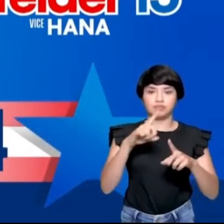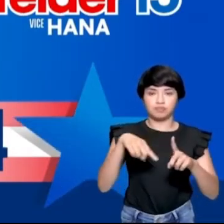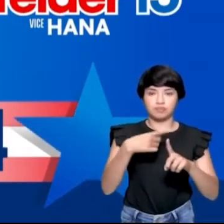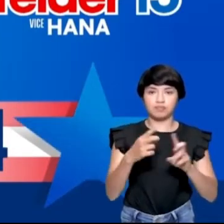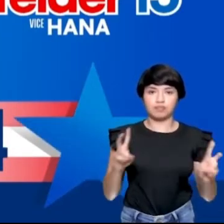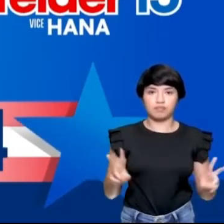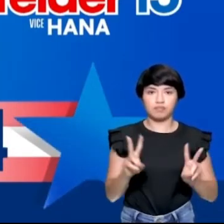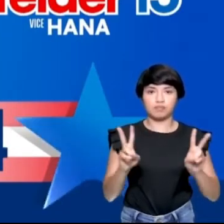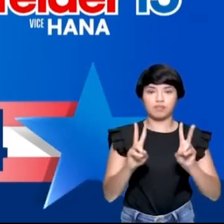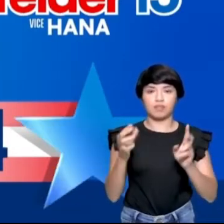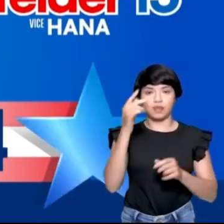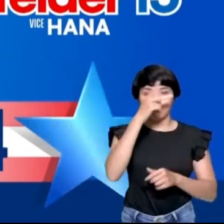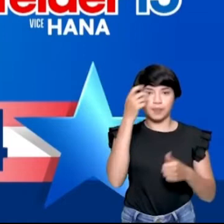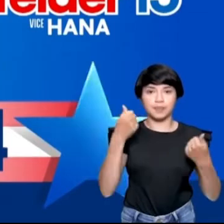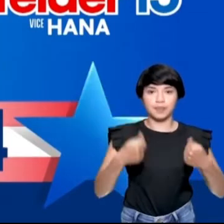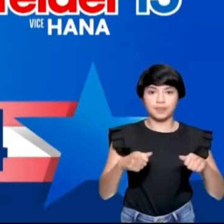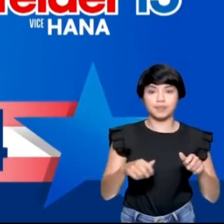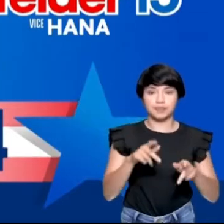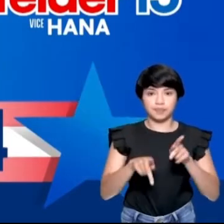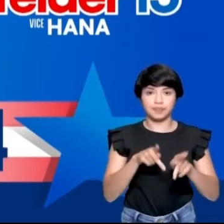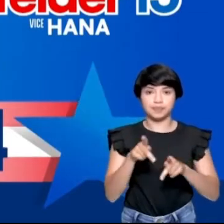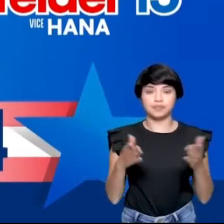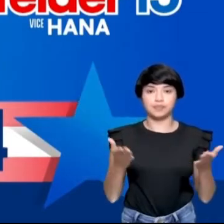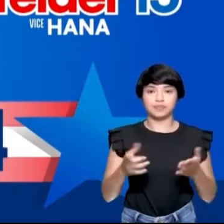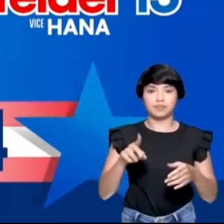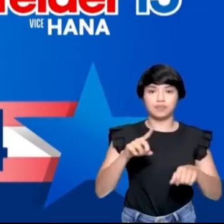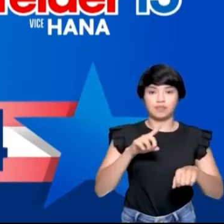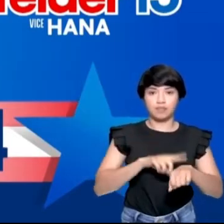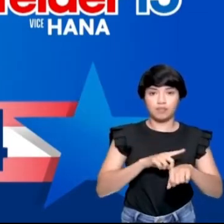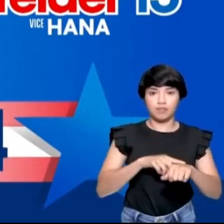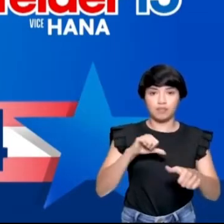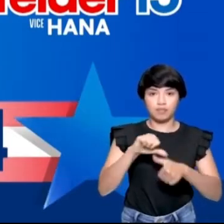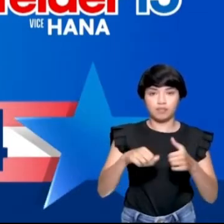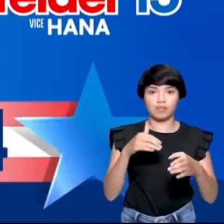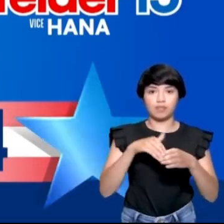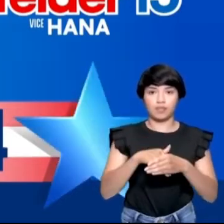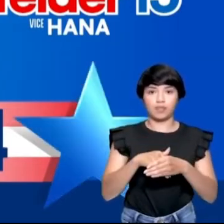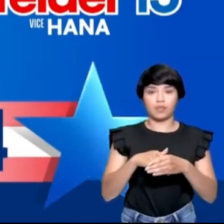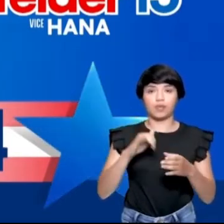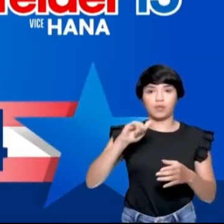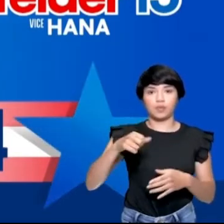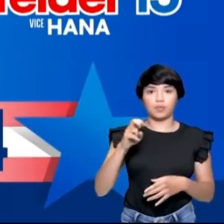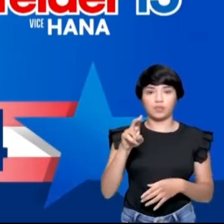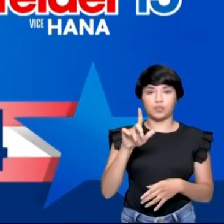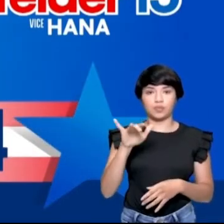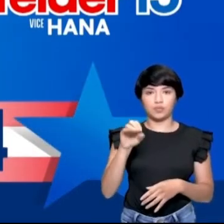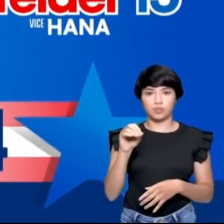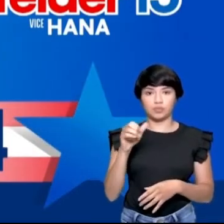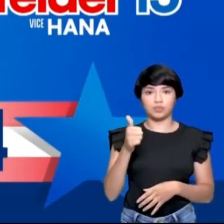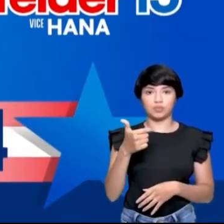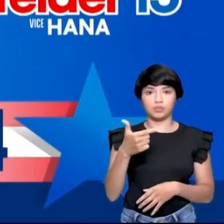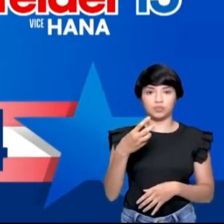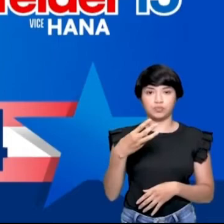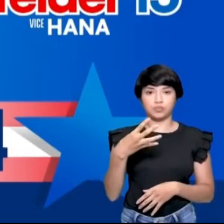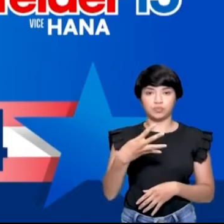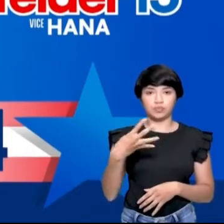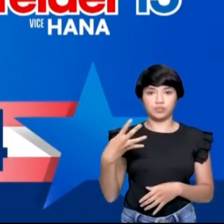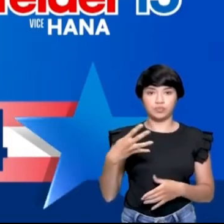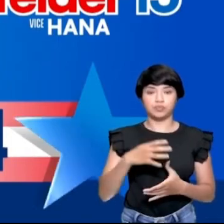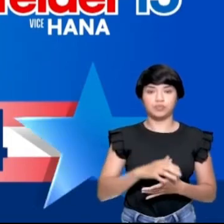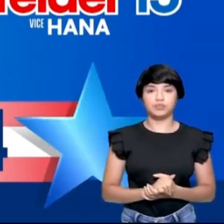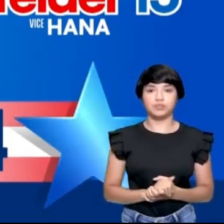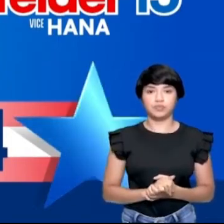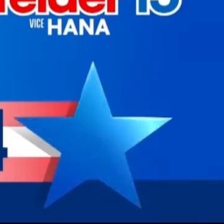a quem mais precisa, o povo. Agora é a hora da mudança. Vote Júnior Santos, 12344. Não esqueça,